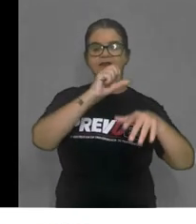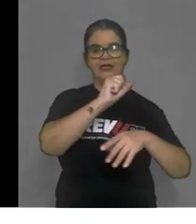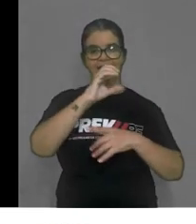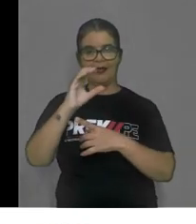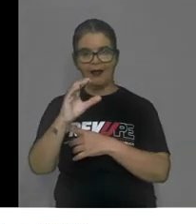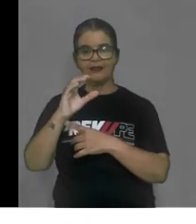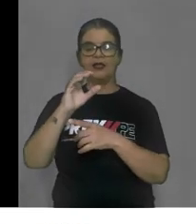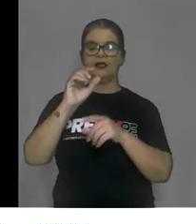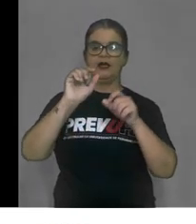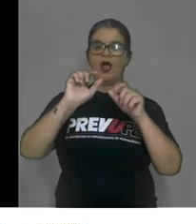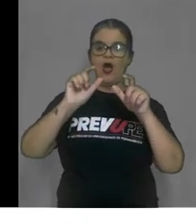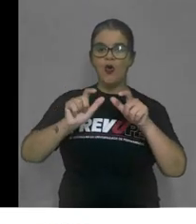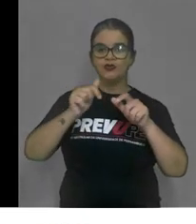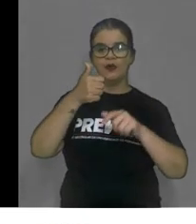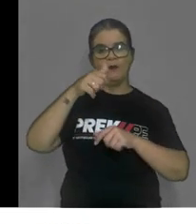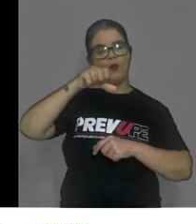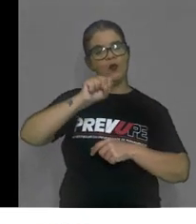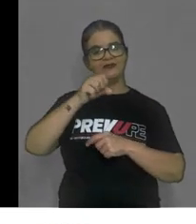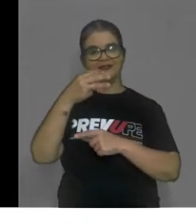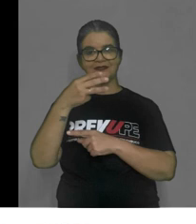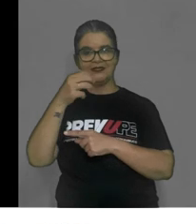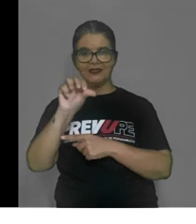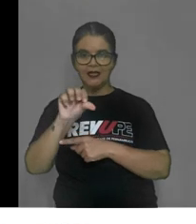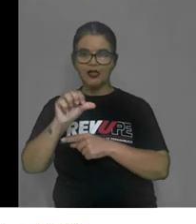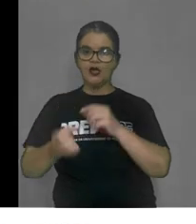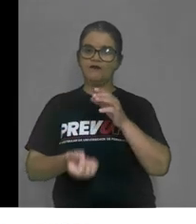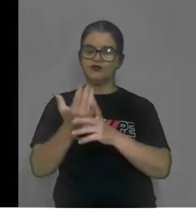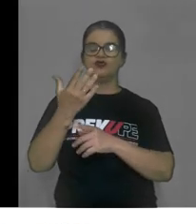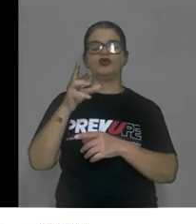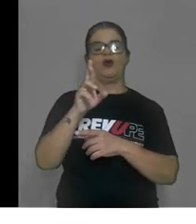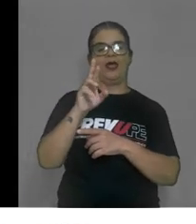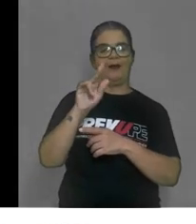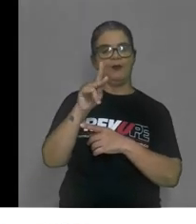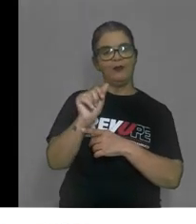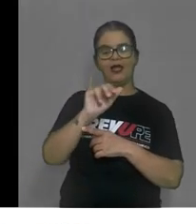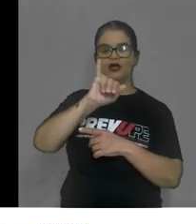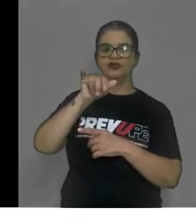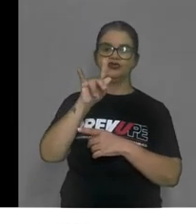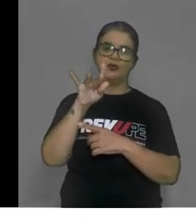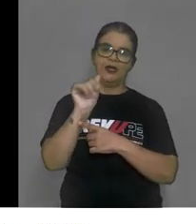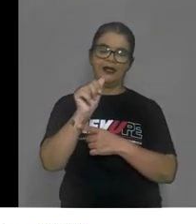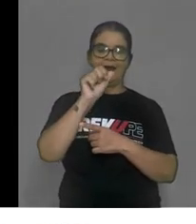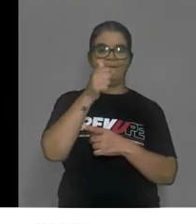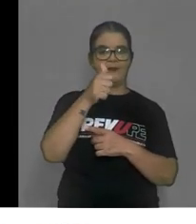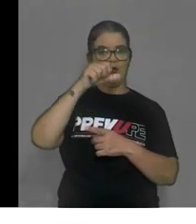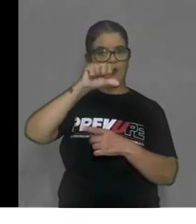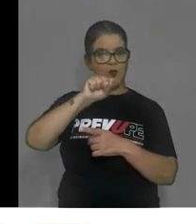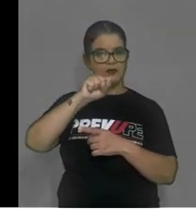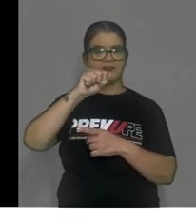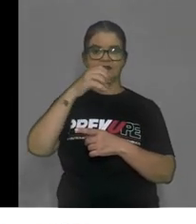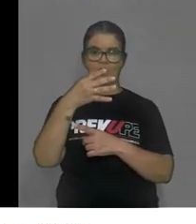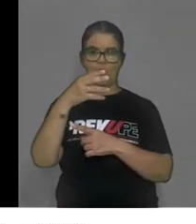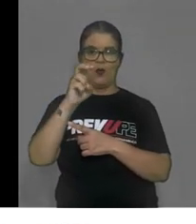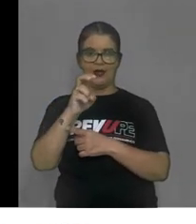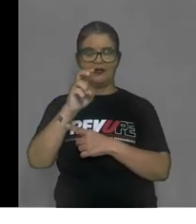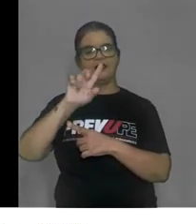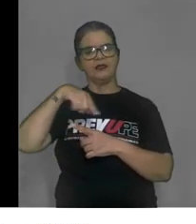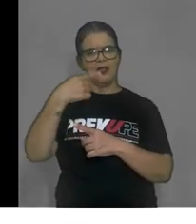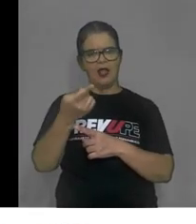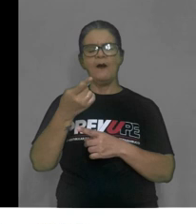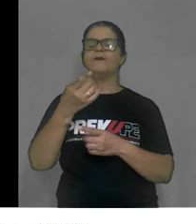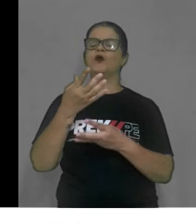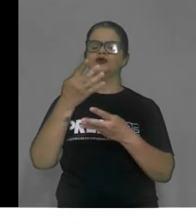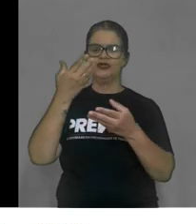em 1839 surgiu a República Juliana. E em 1845, após a derrota dos rebeldes,